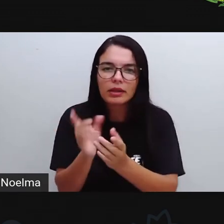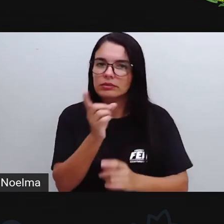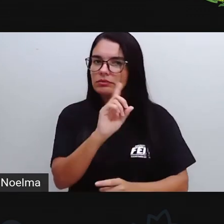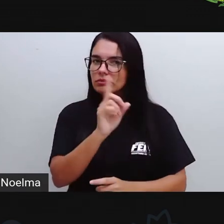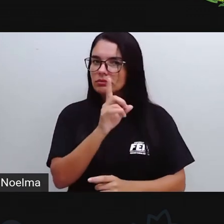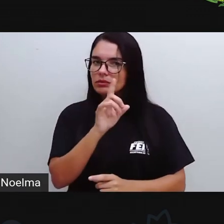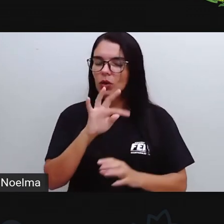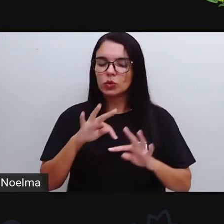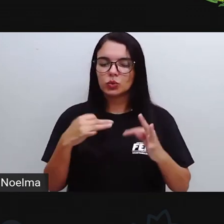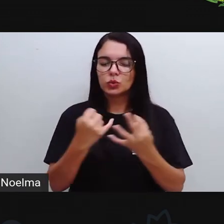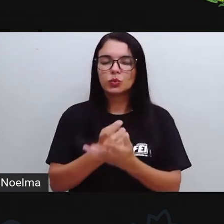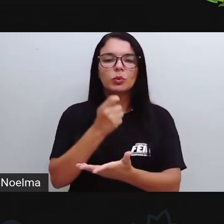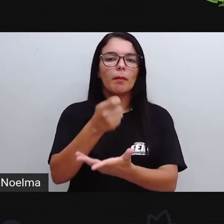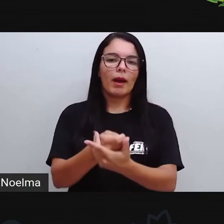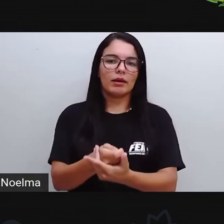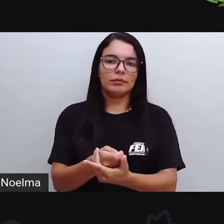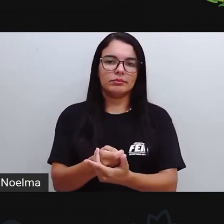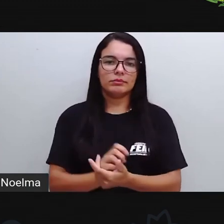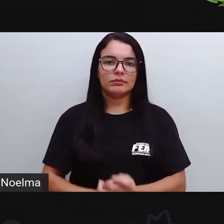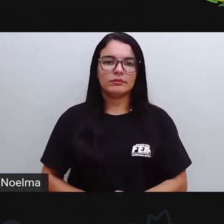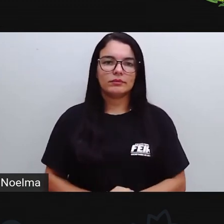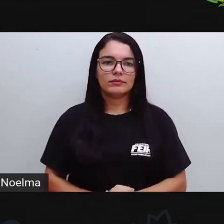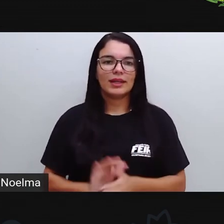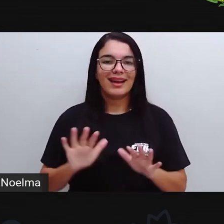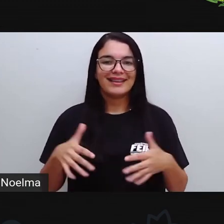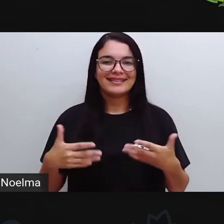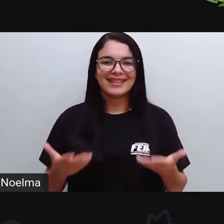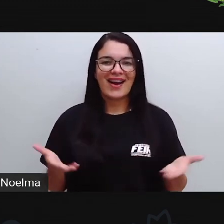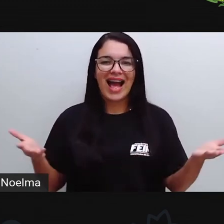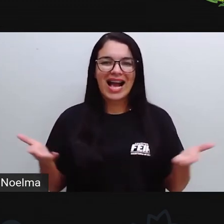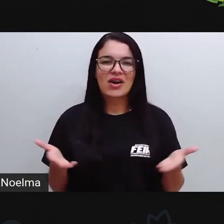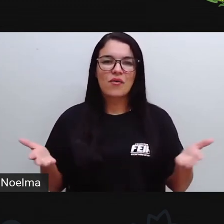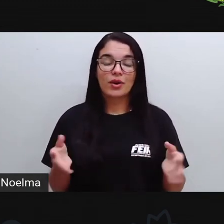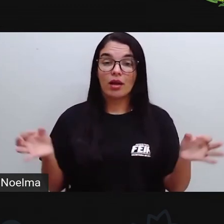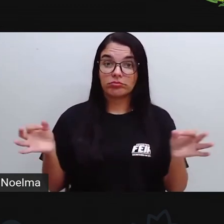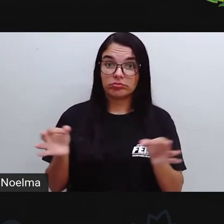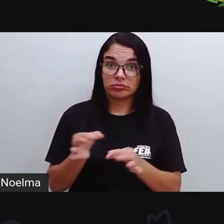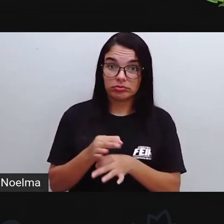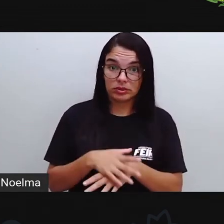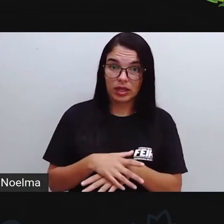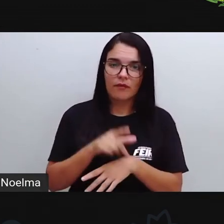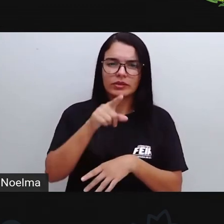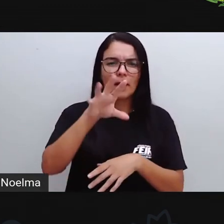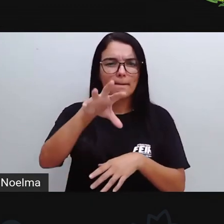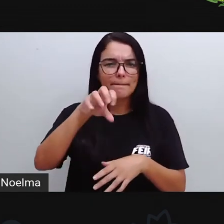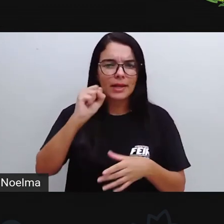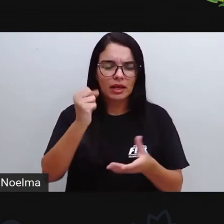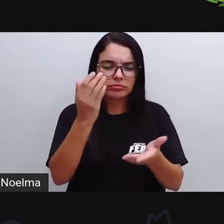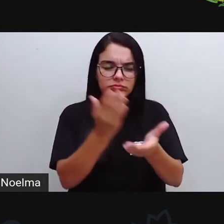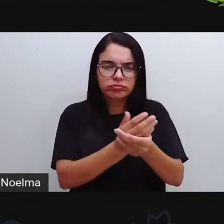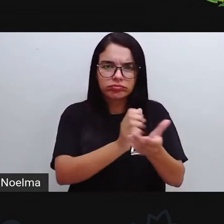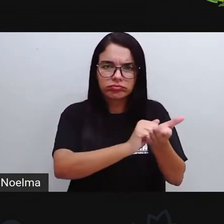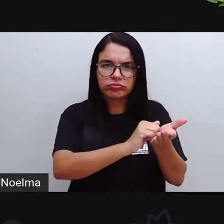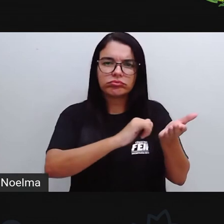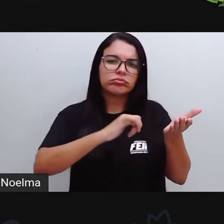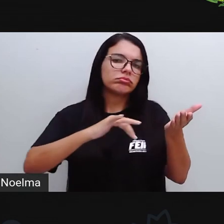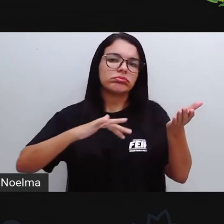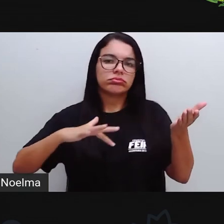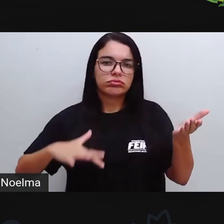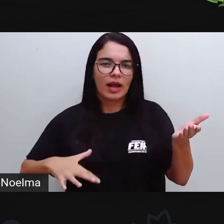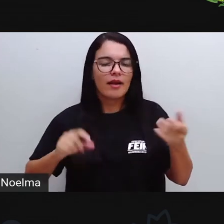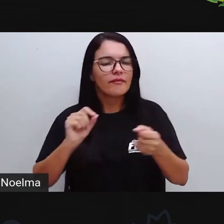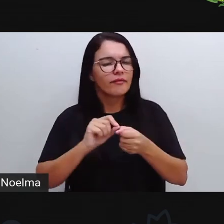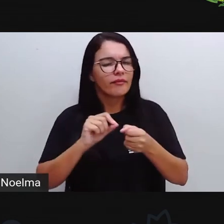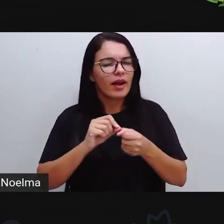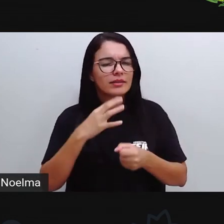paga Por ele Bom gente A gente vai ficando Por aqui Pega o seu percurso Pedagógico Realiza a atividade